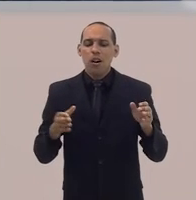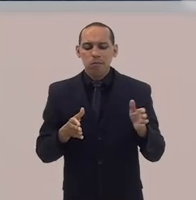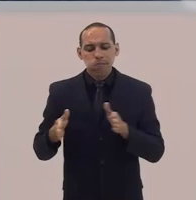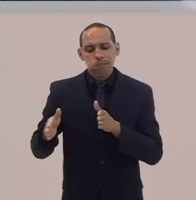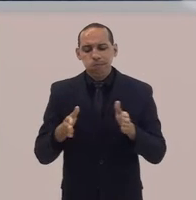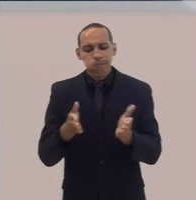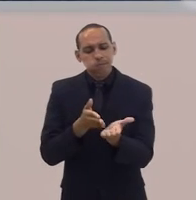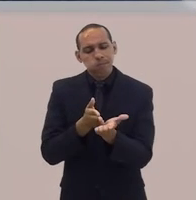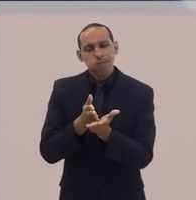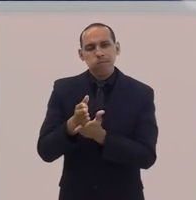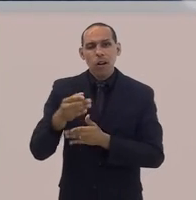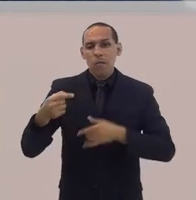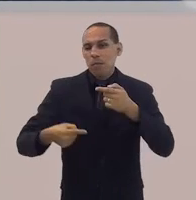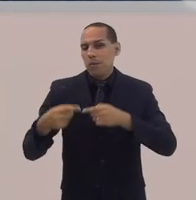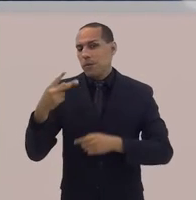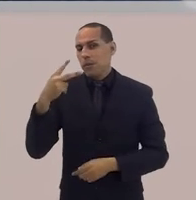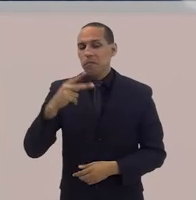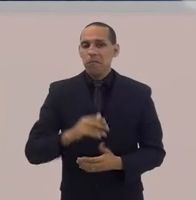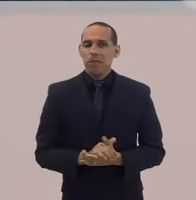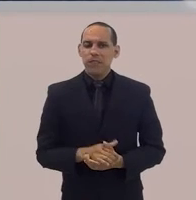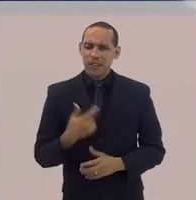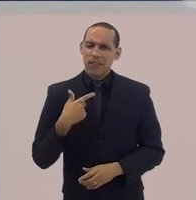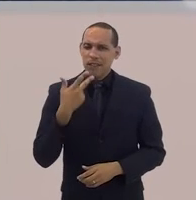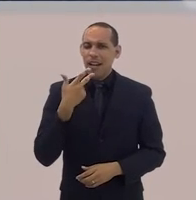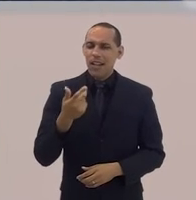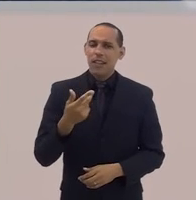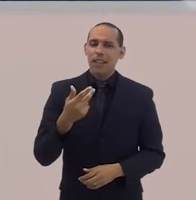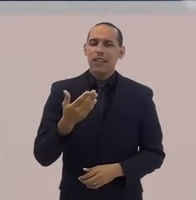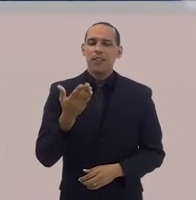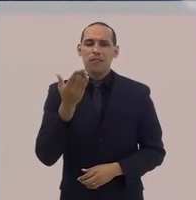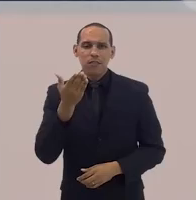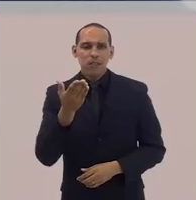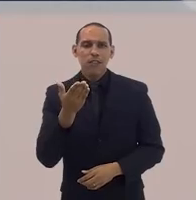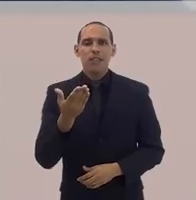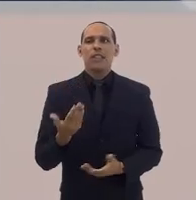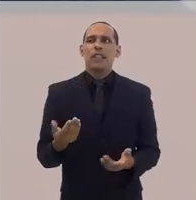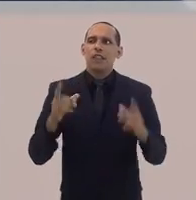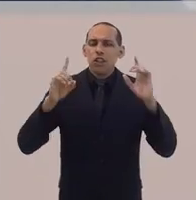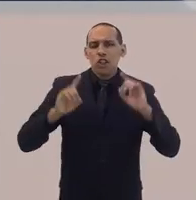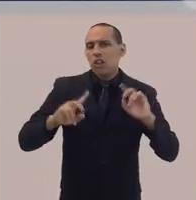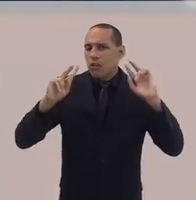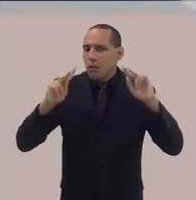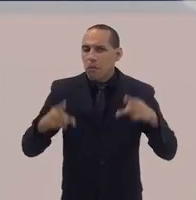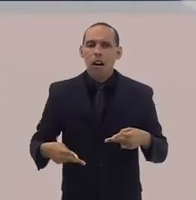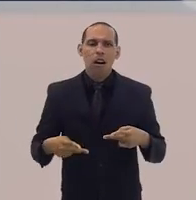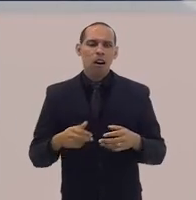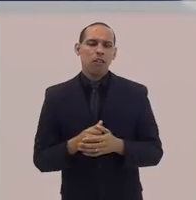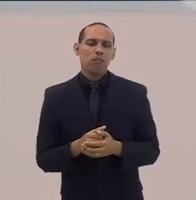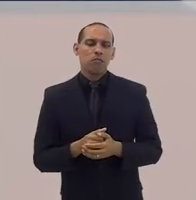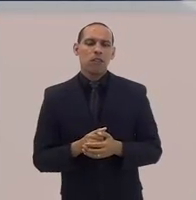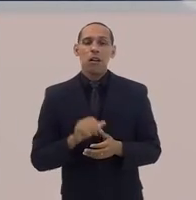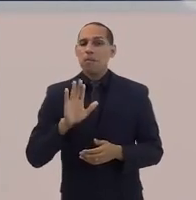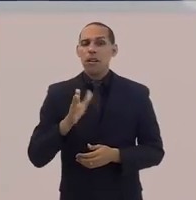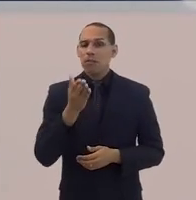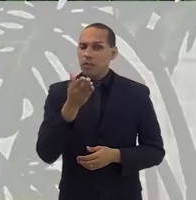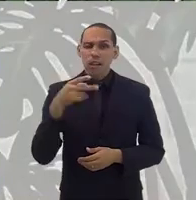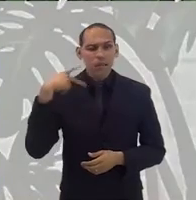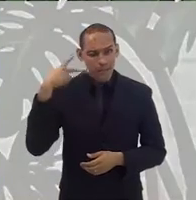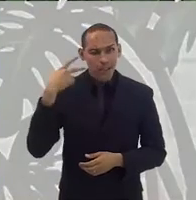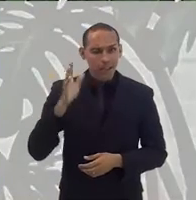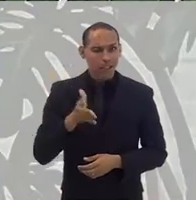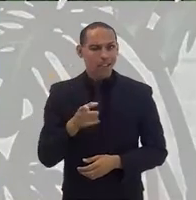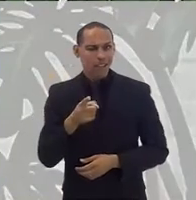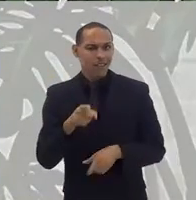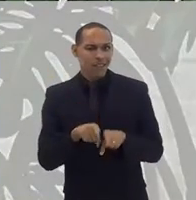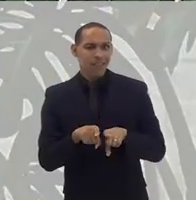trajetória política, falei sobre a sua atuação pessoal em relação à questão dos direitos humanos e tudo, mas o